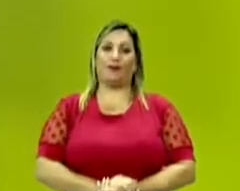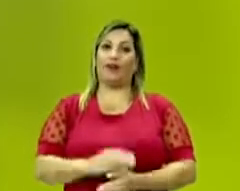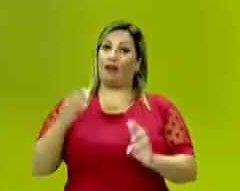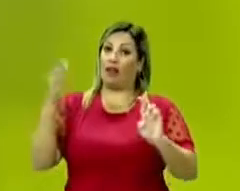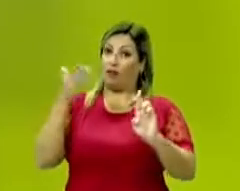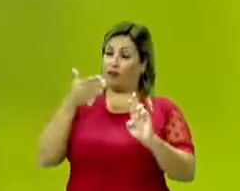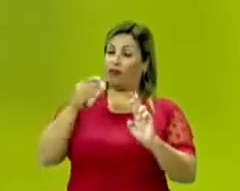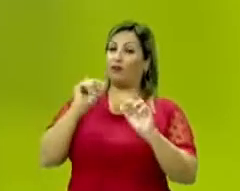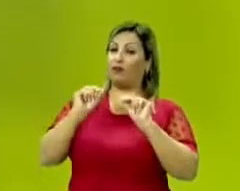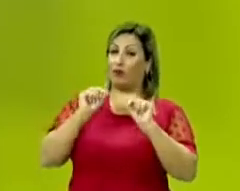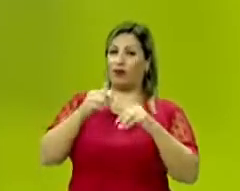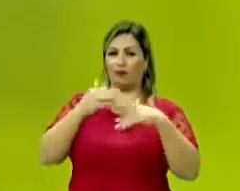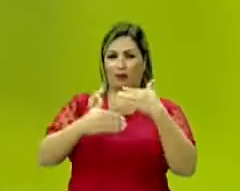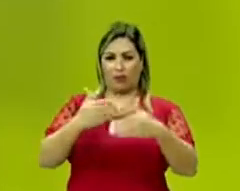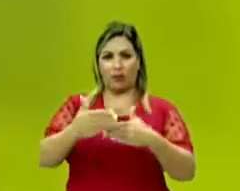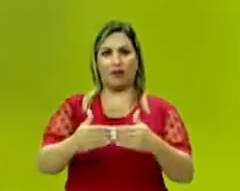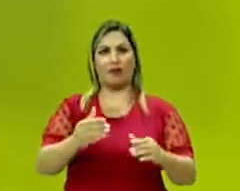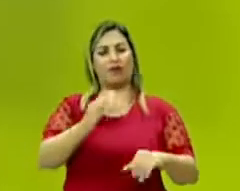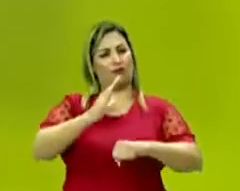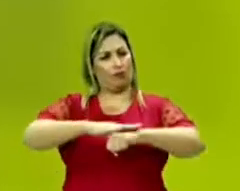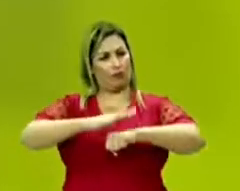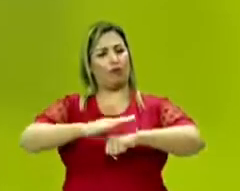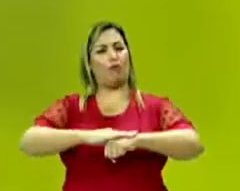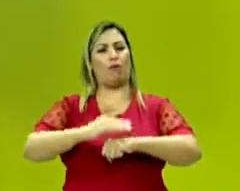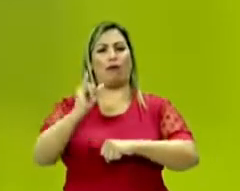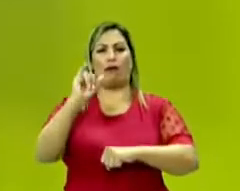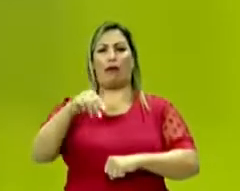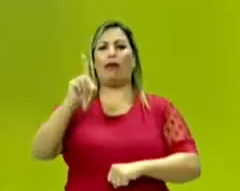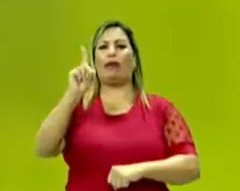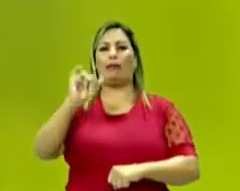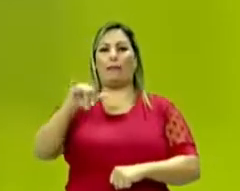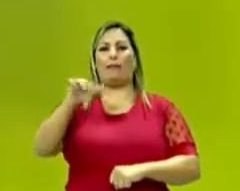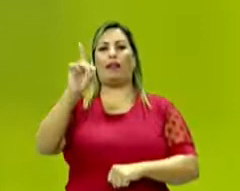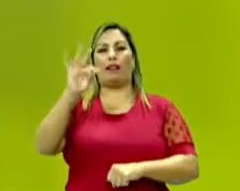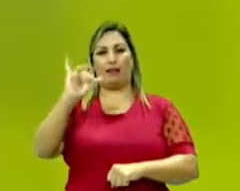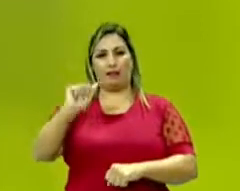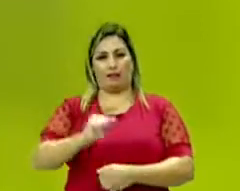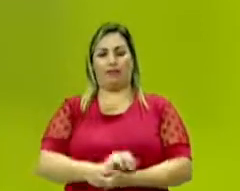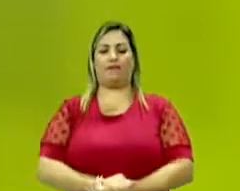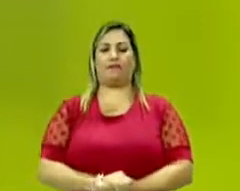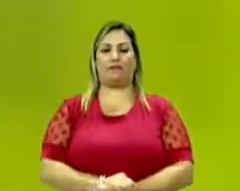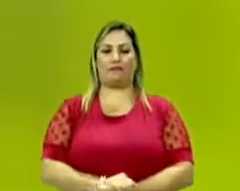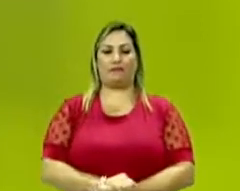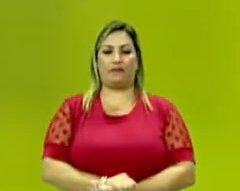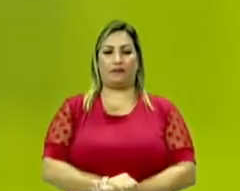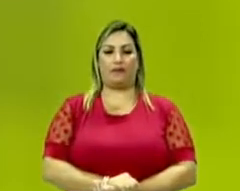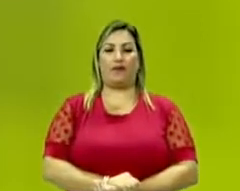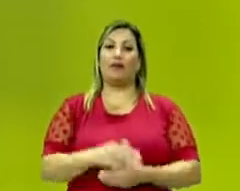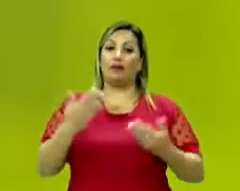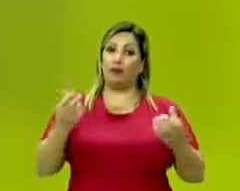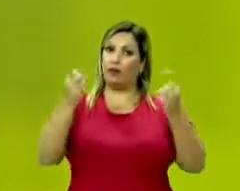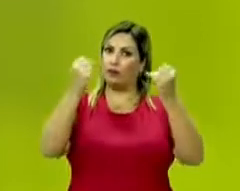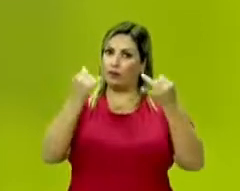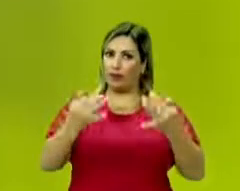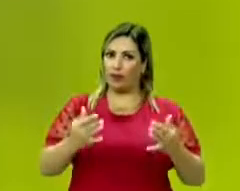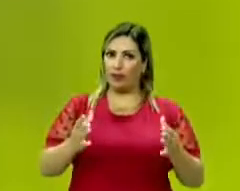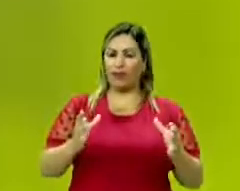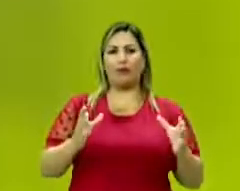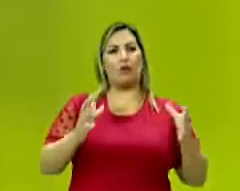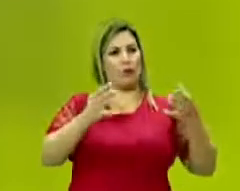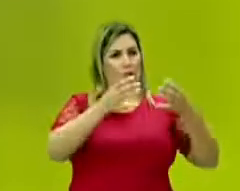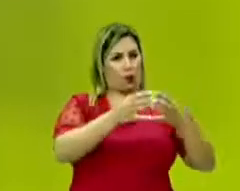refere ao nosso processo de independência. Vamos nessa? Quando eu falo para você de corte